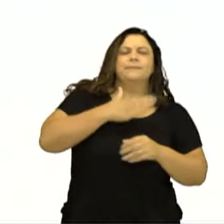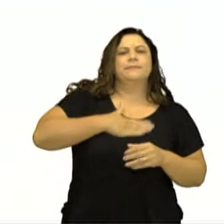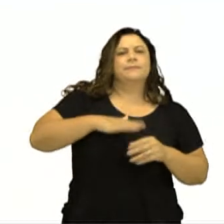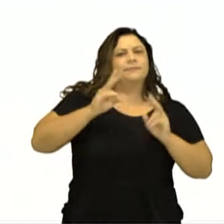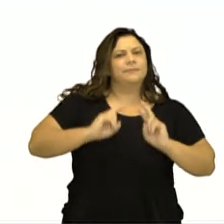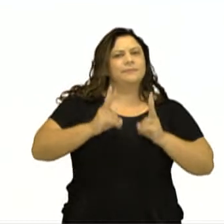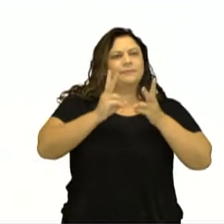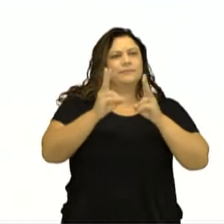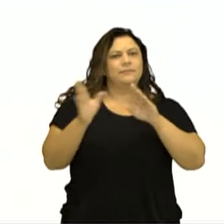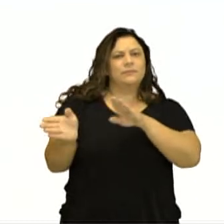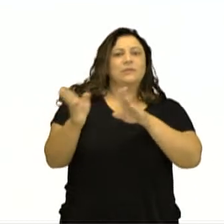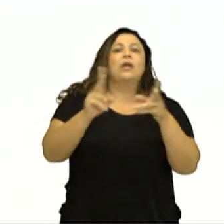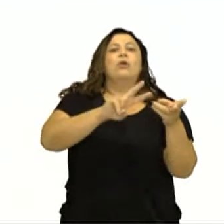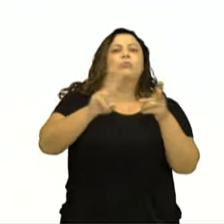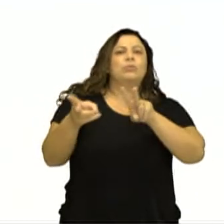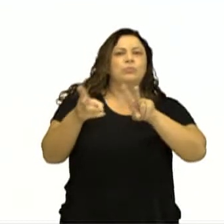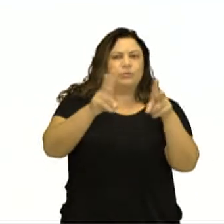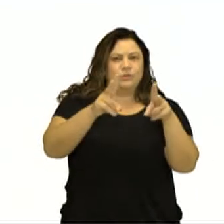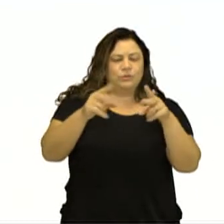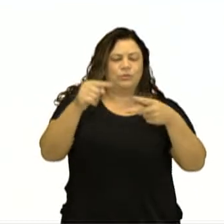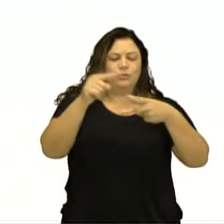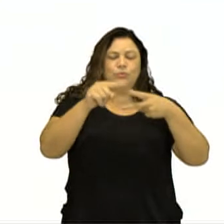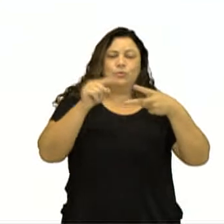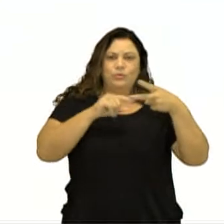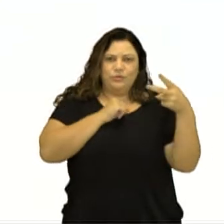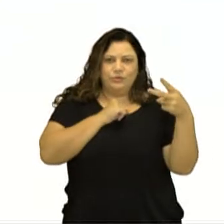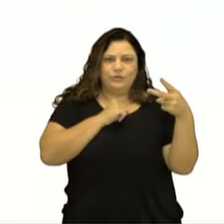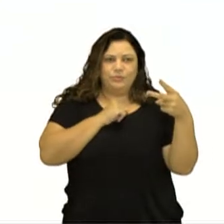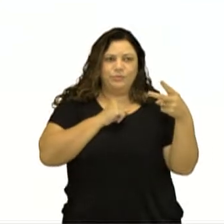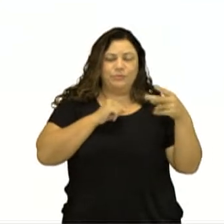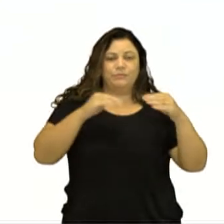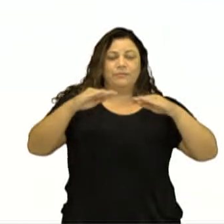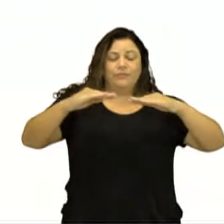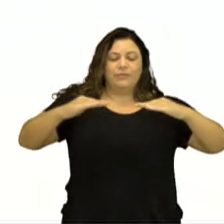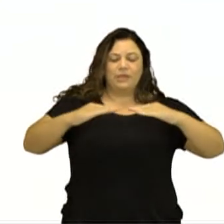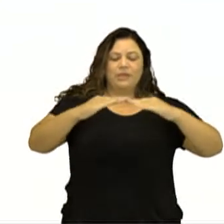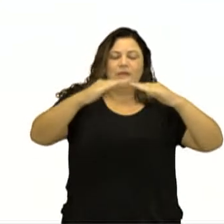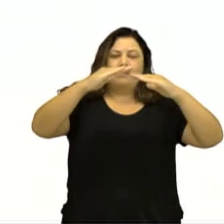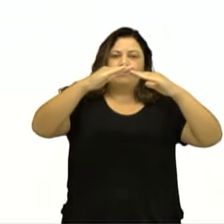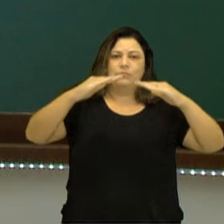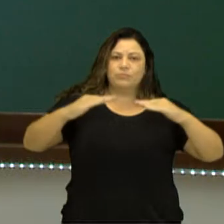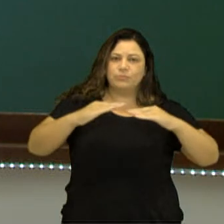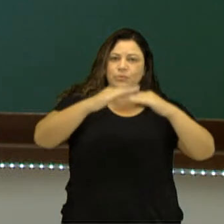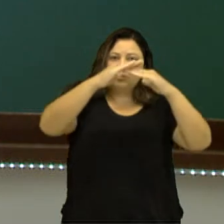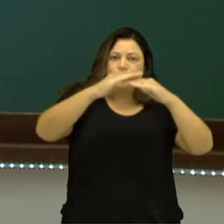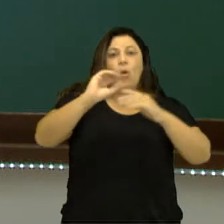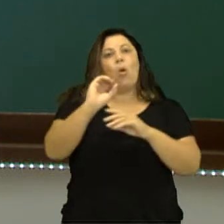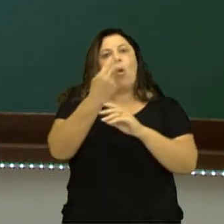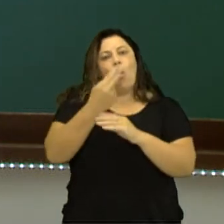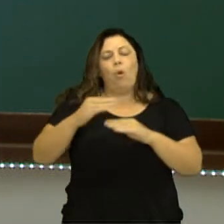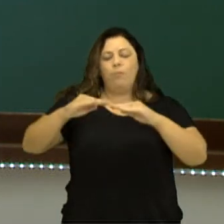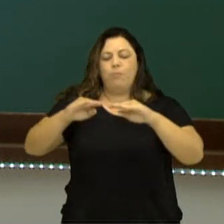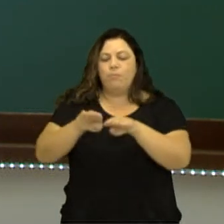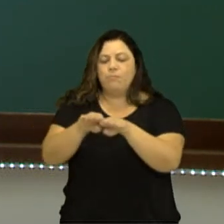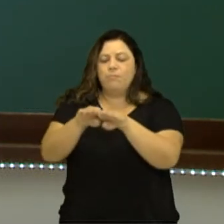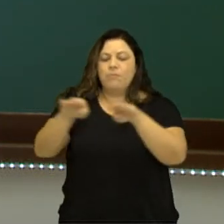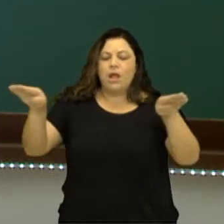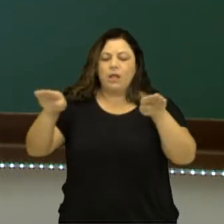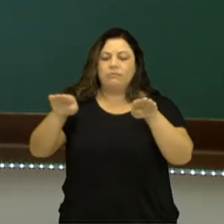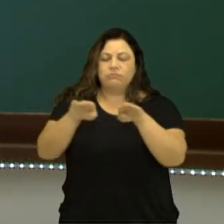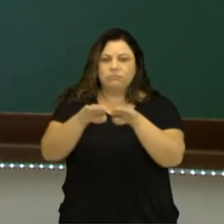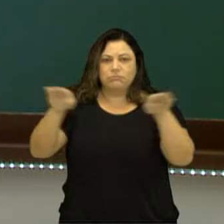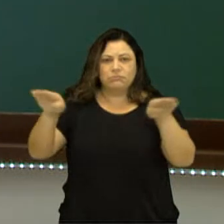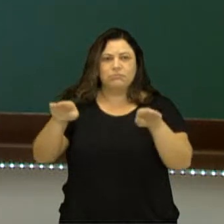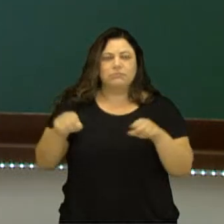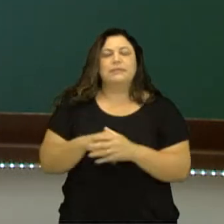movimento pode ser de dois tipos, se aproximando ou se afastando. Observem a imagem da esquerda. As